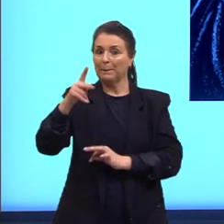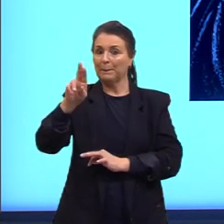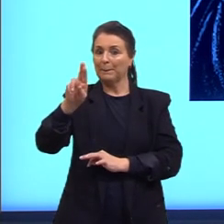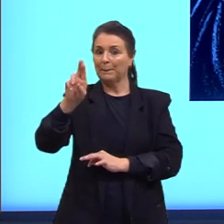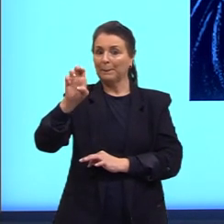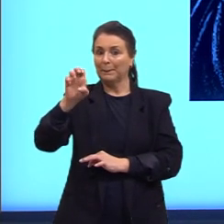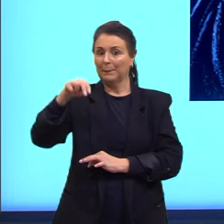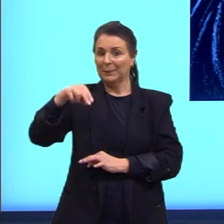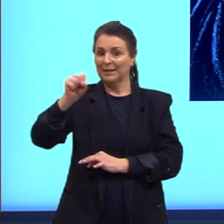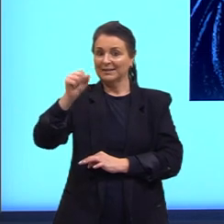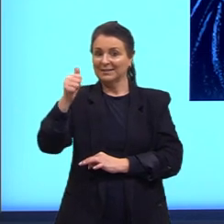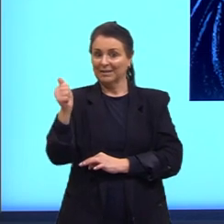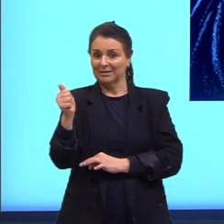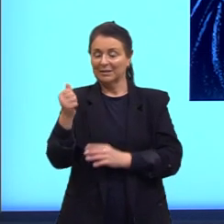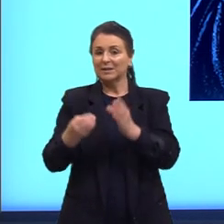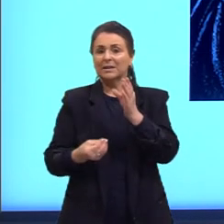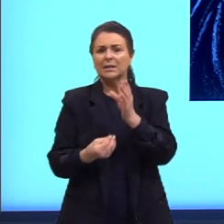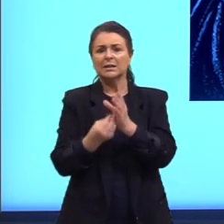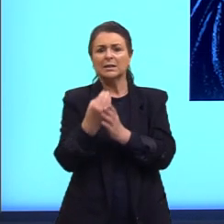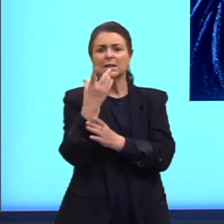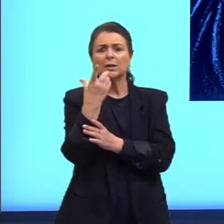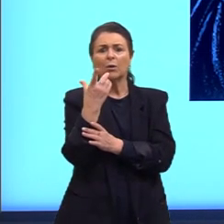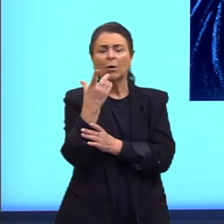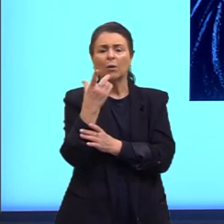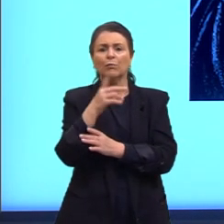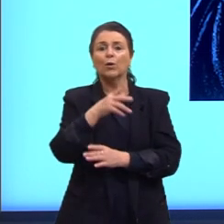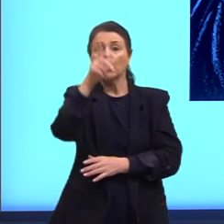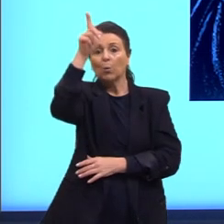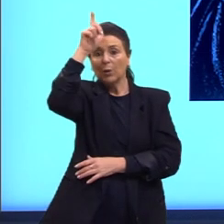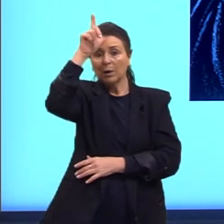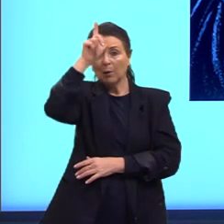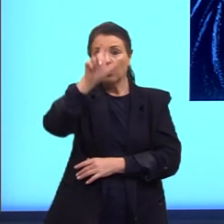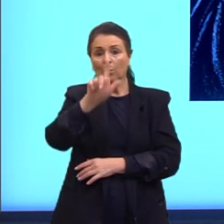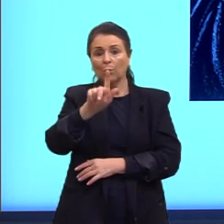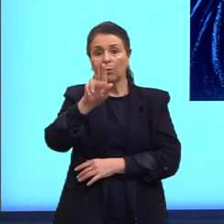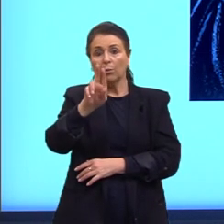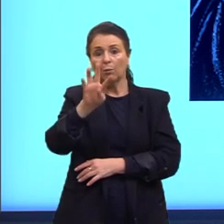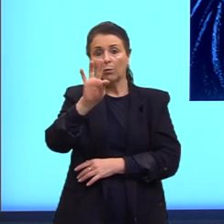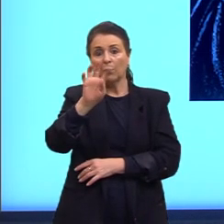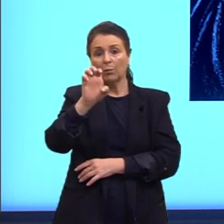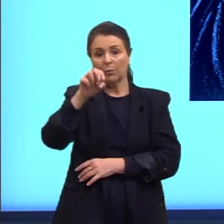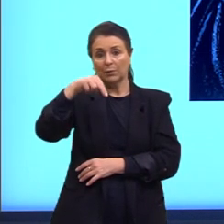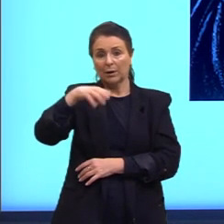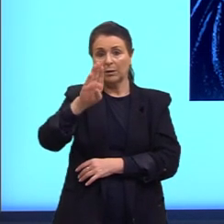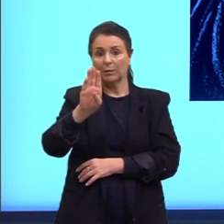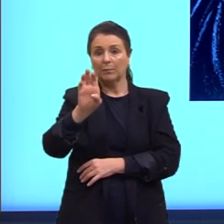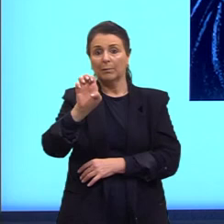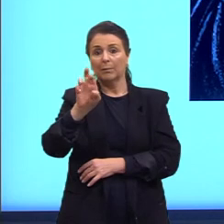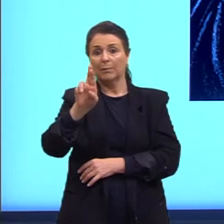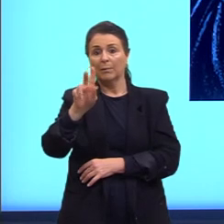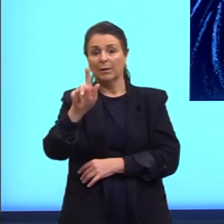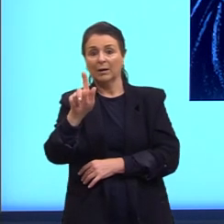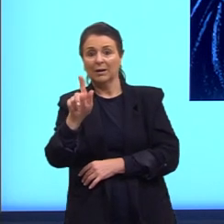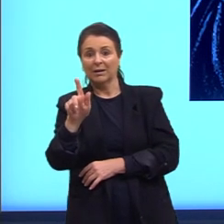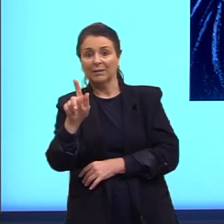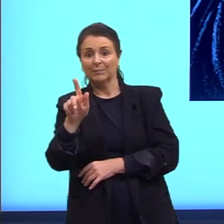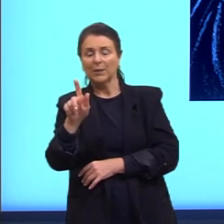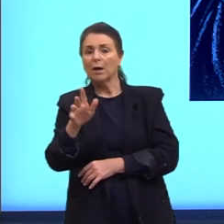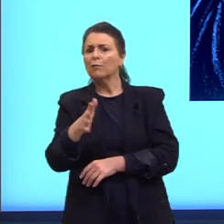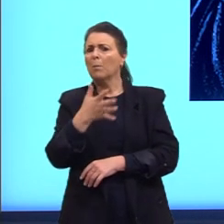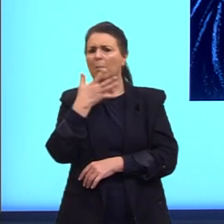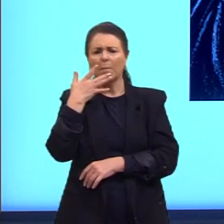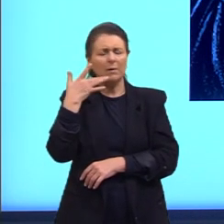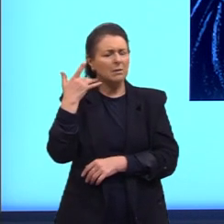inventada pelo alemão Gutenberg. E essa prensa, ela possibilita o trabalho que antes era